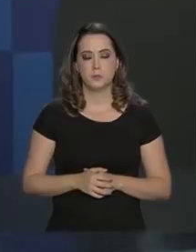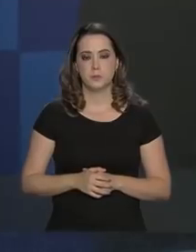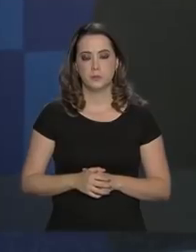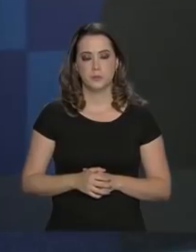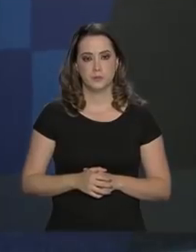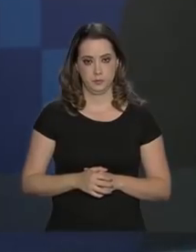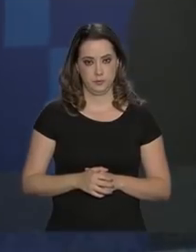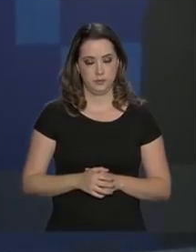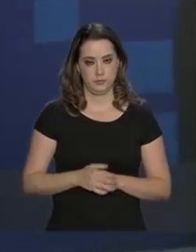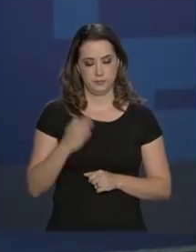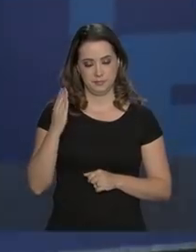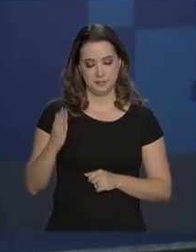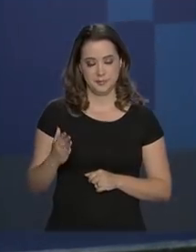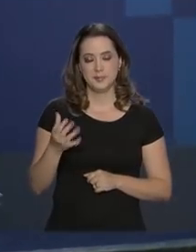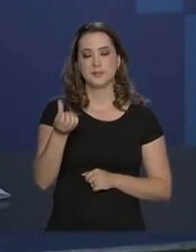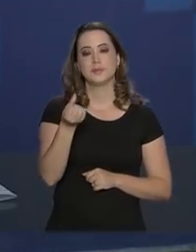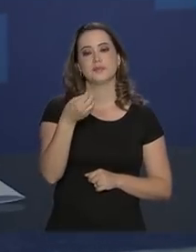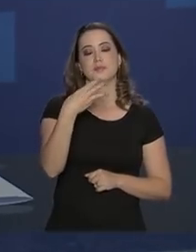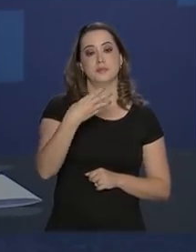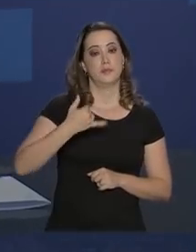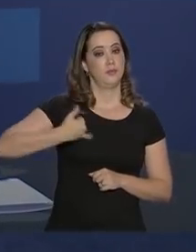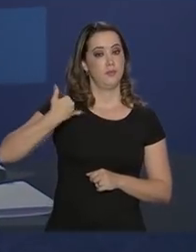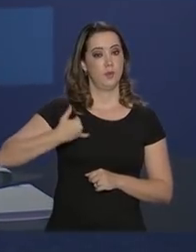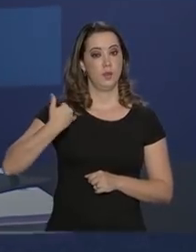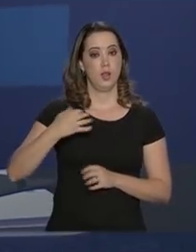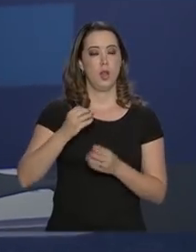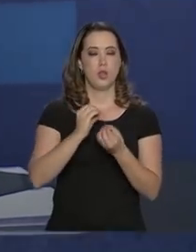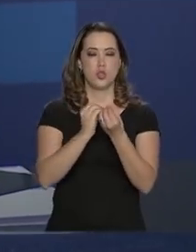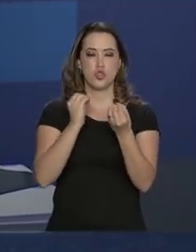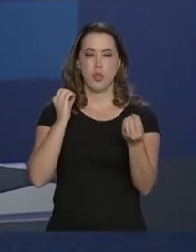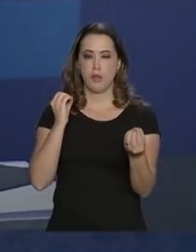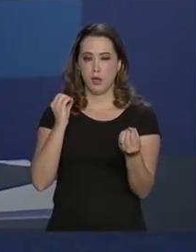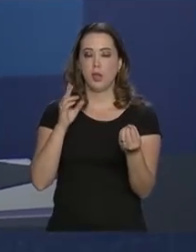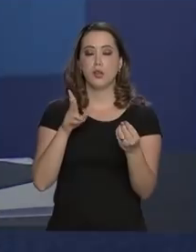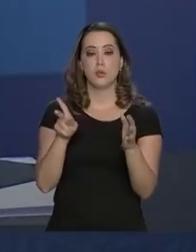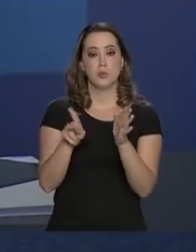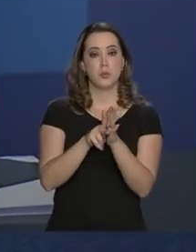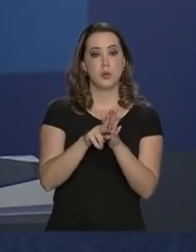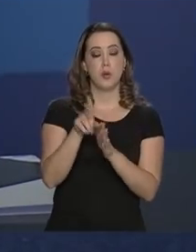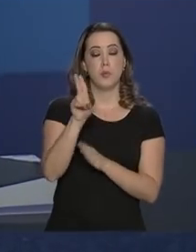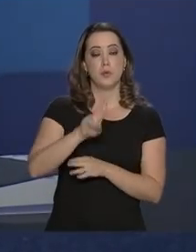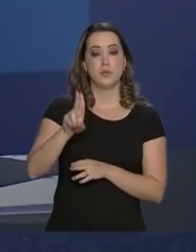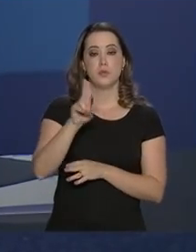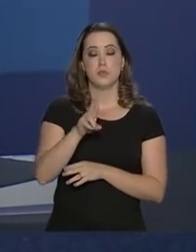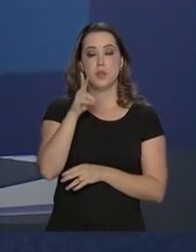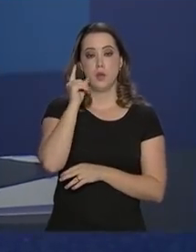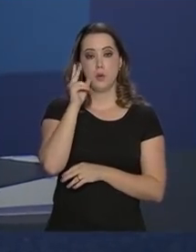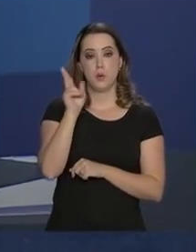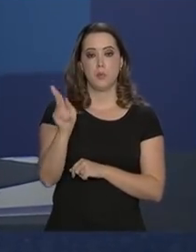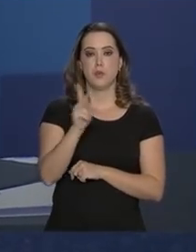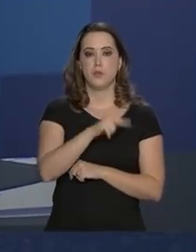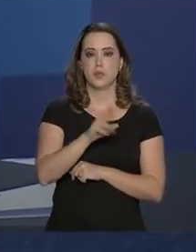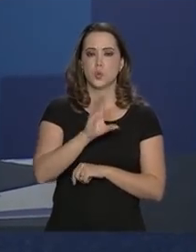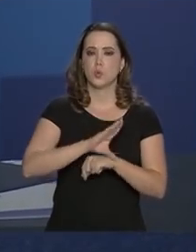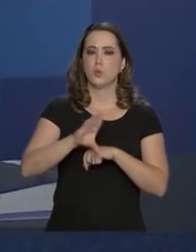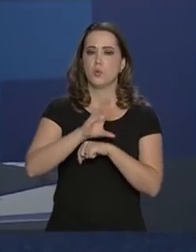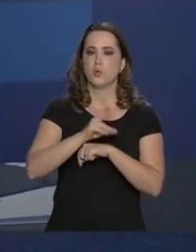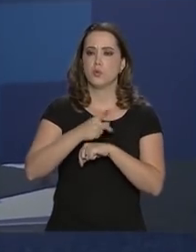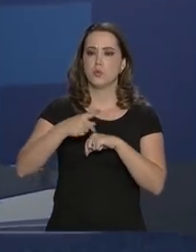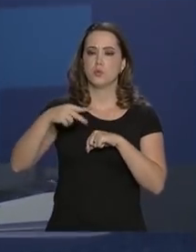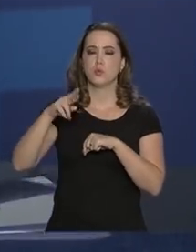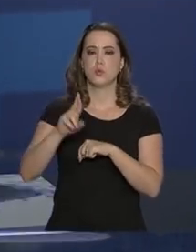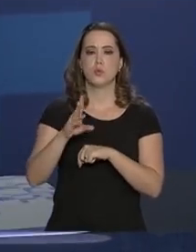Marcos Vinícius tem 63 anos, é engenheiro formado pela Universidade do Ceará e professor em cursos de pós